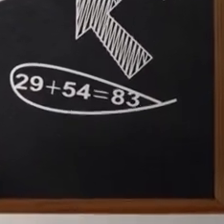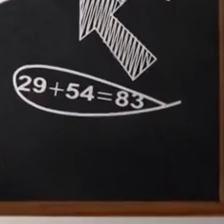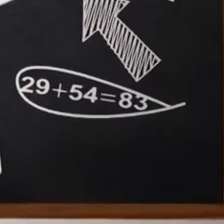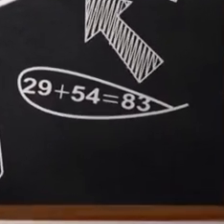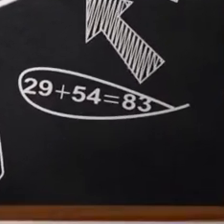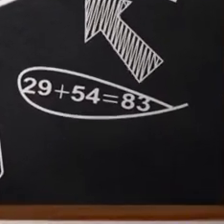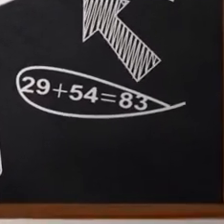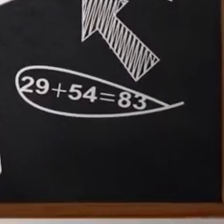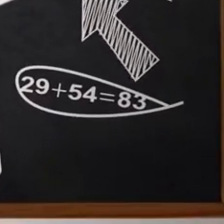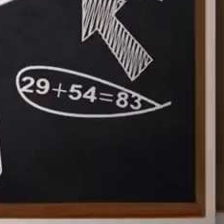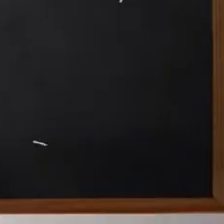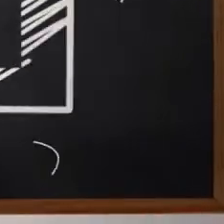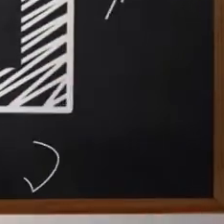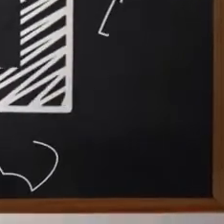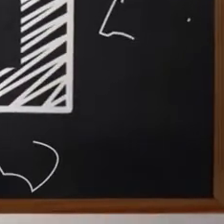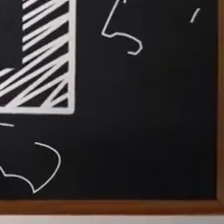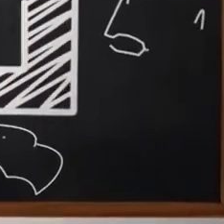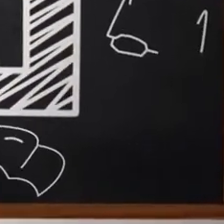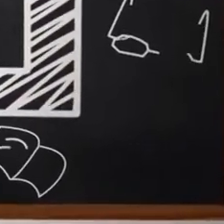Tchau!